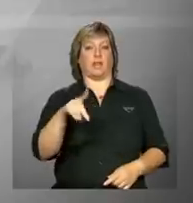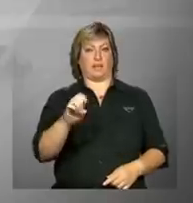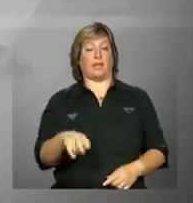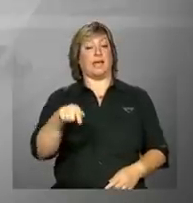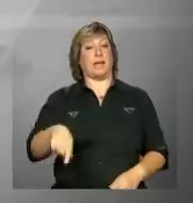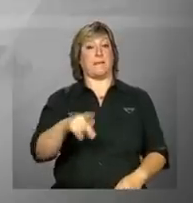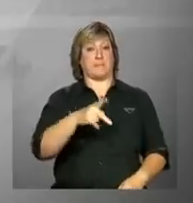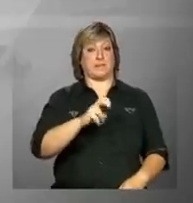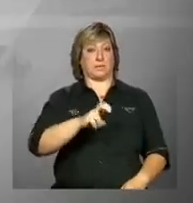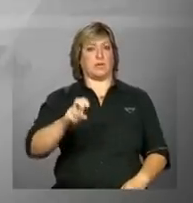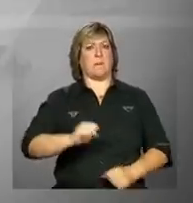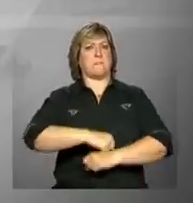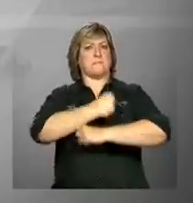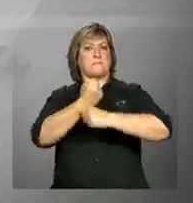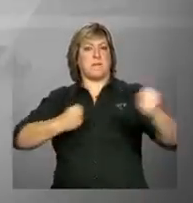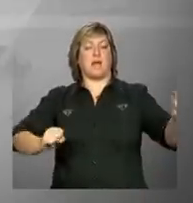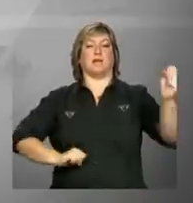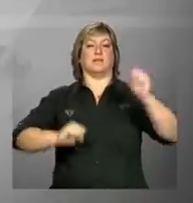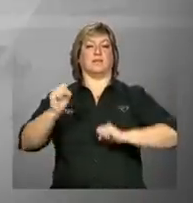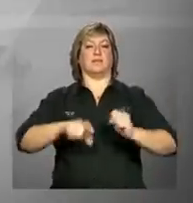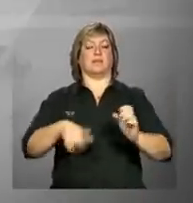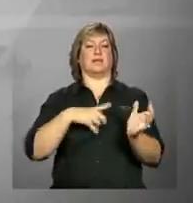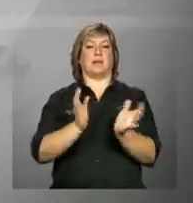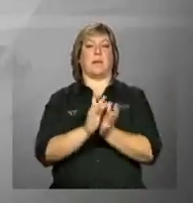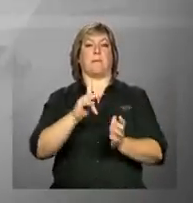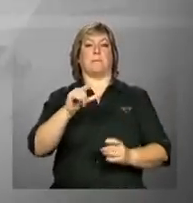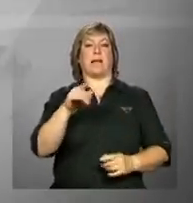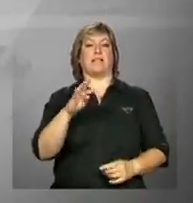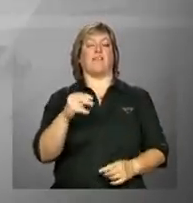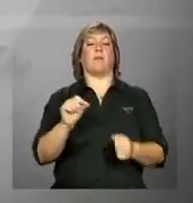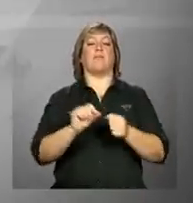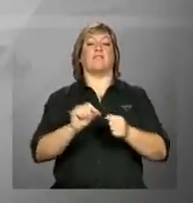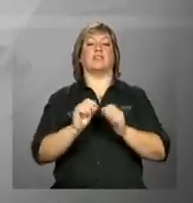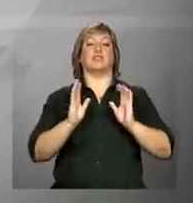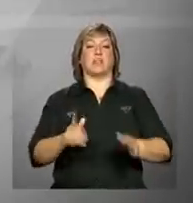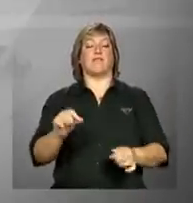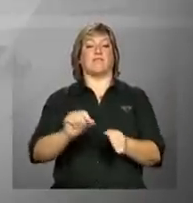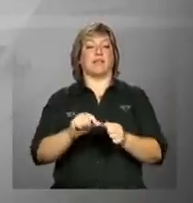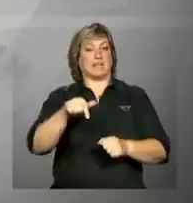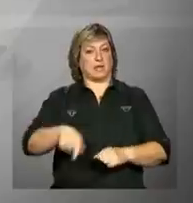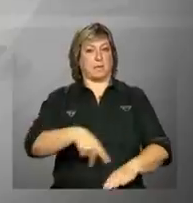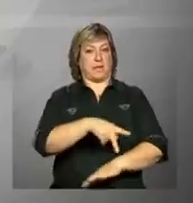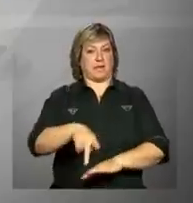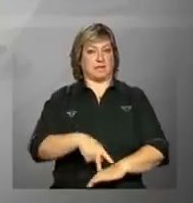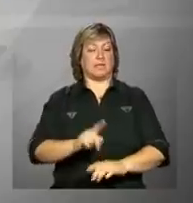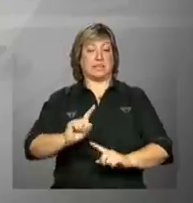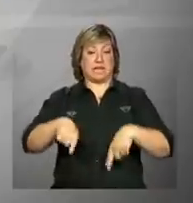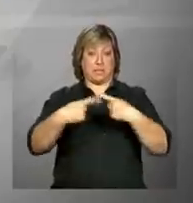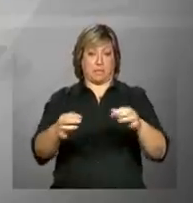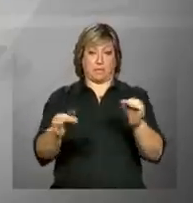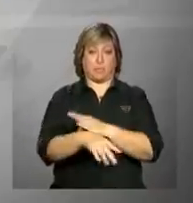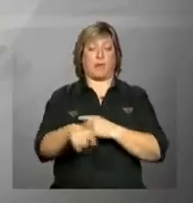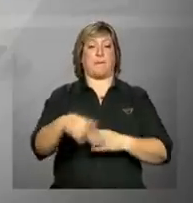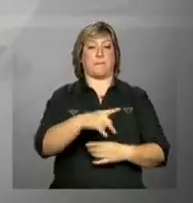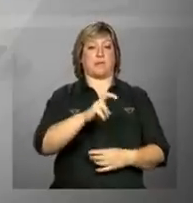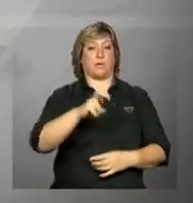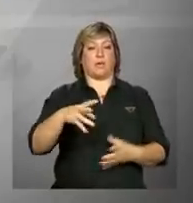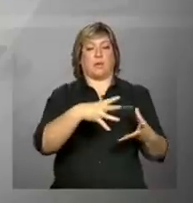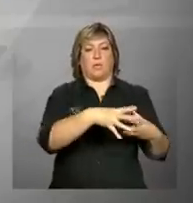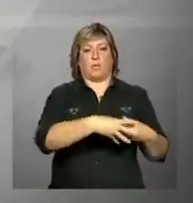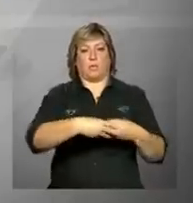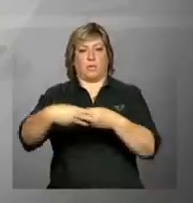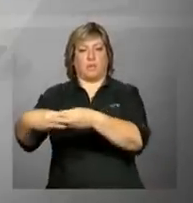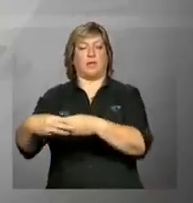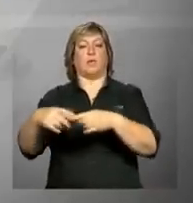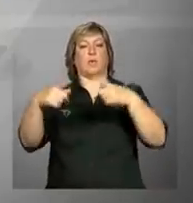é considerada a maior plataforma flutuante construída no país Após a conclusão, a P55 será transportada